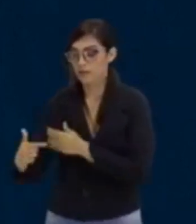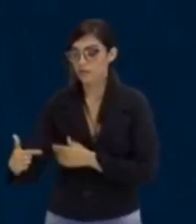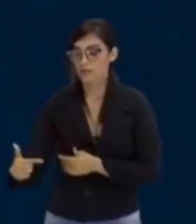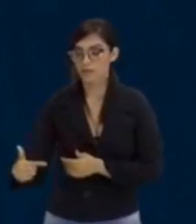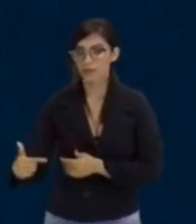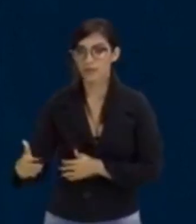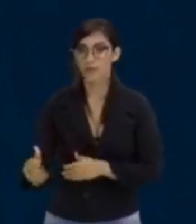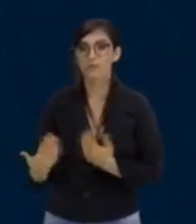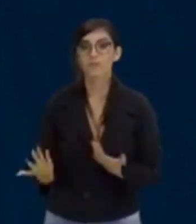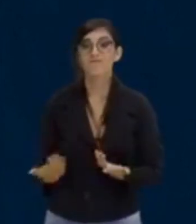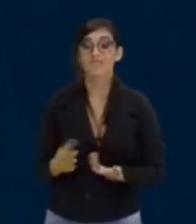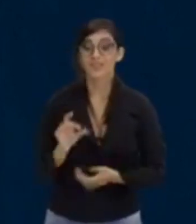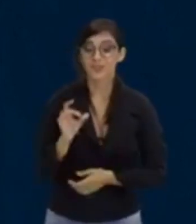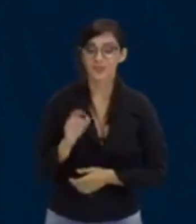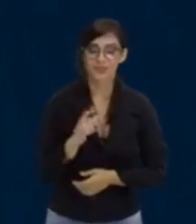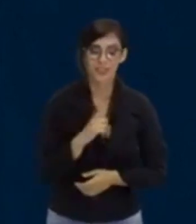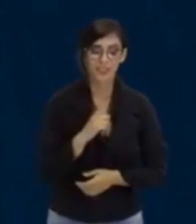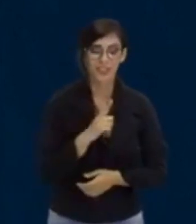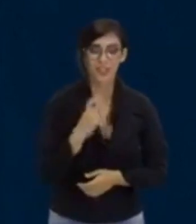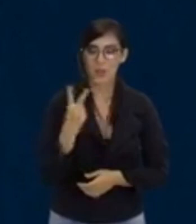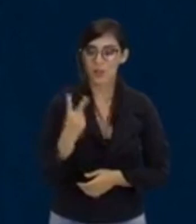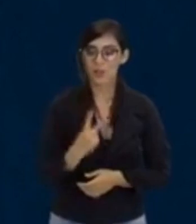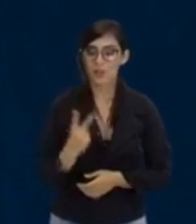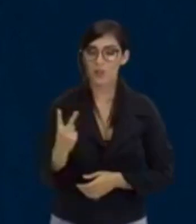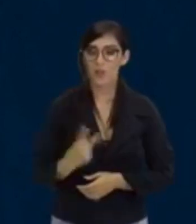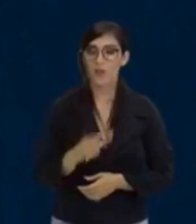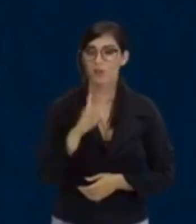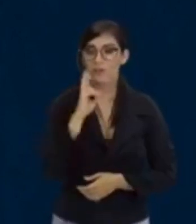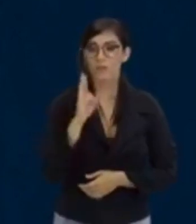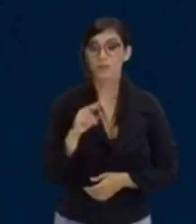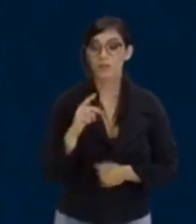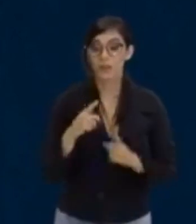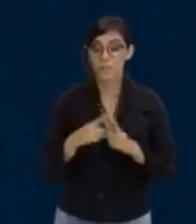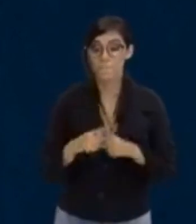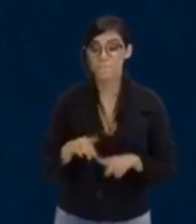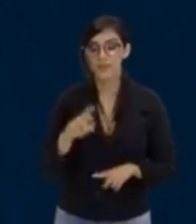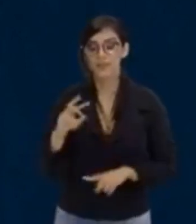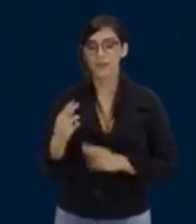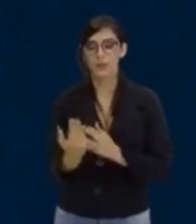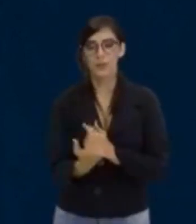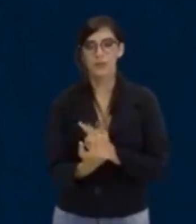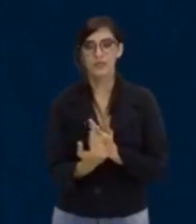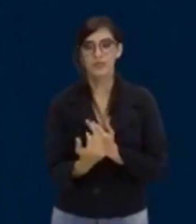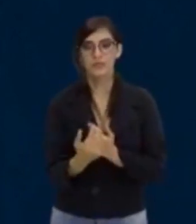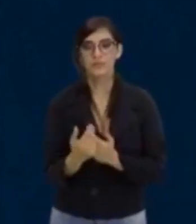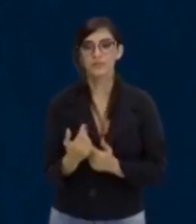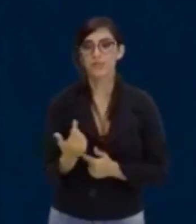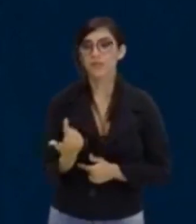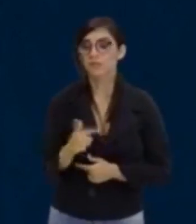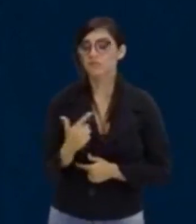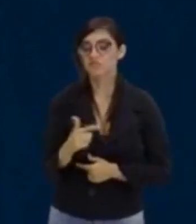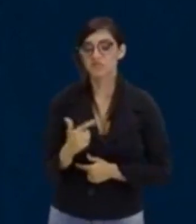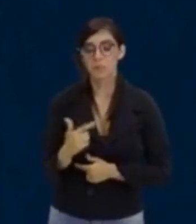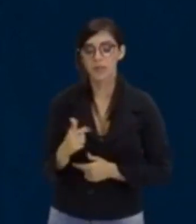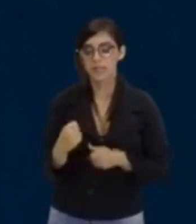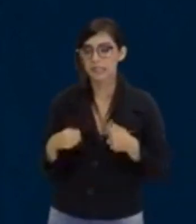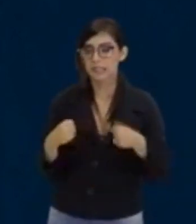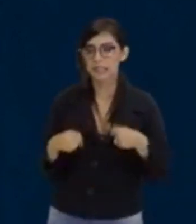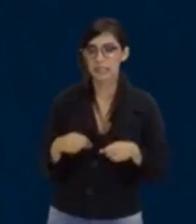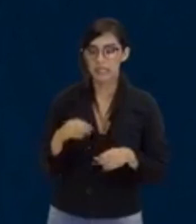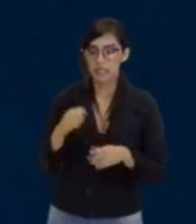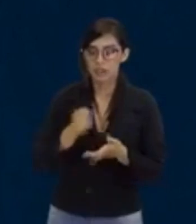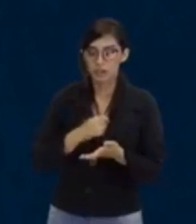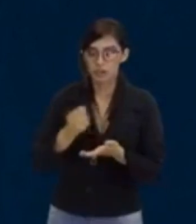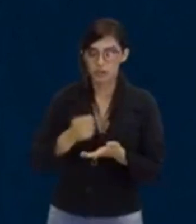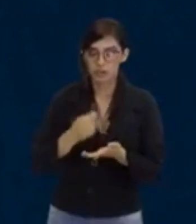que eu falei pra ti. Tem duas respostas, mas elas são o quê? Iguais. Então, eu não escrevo duas vezes, eu só coloco que a